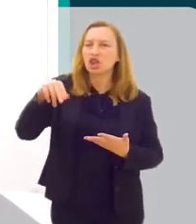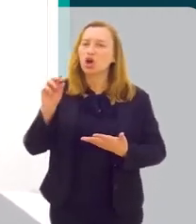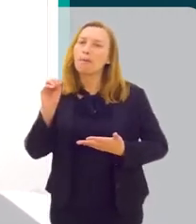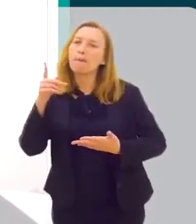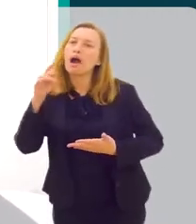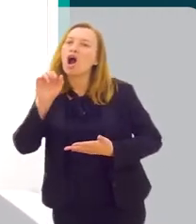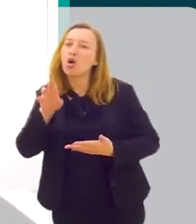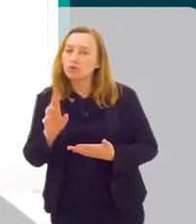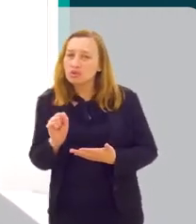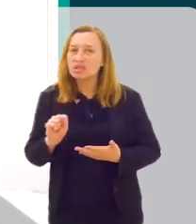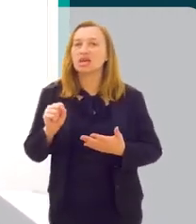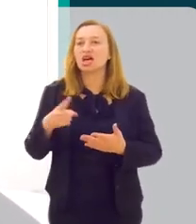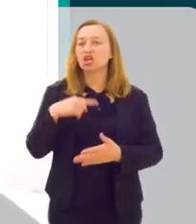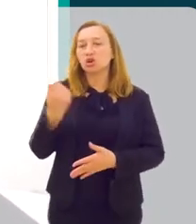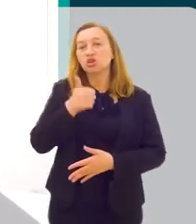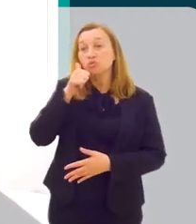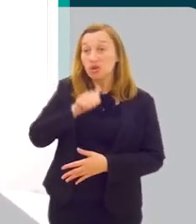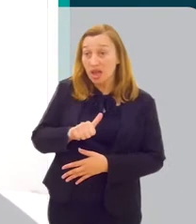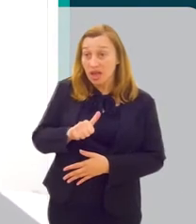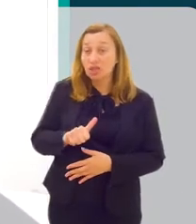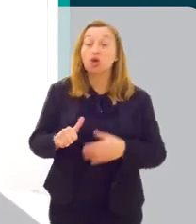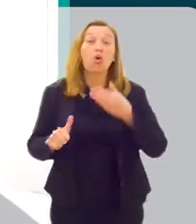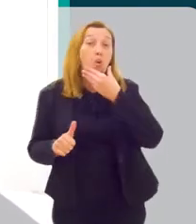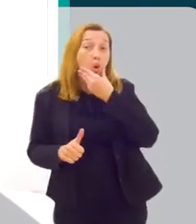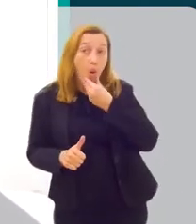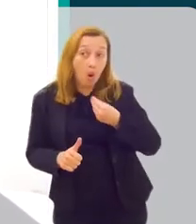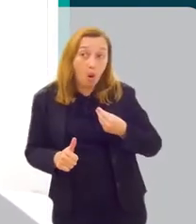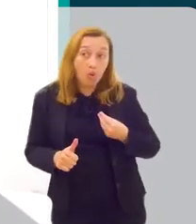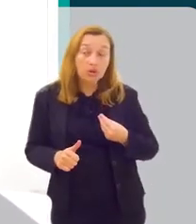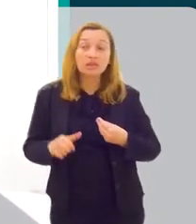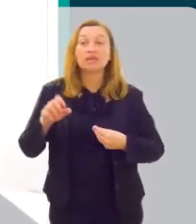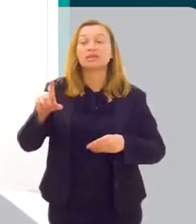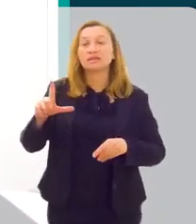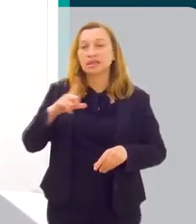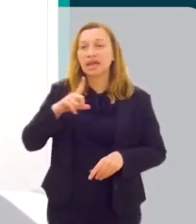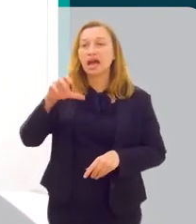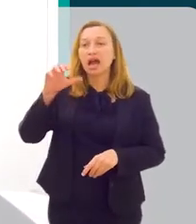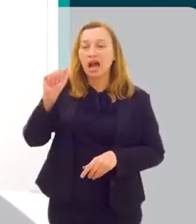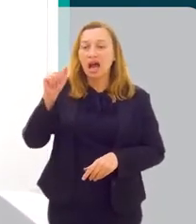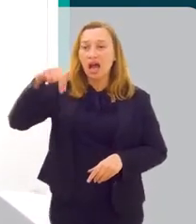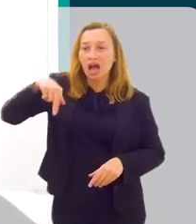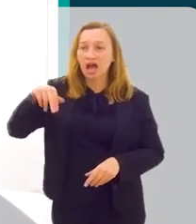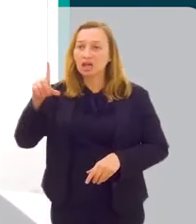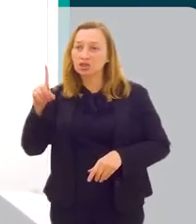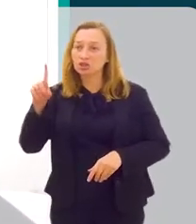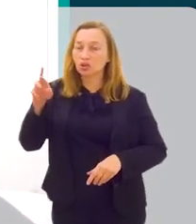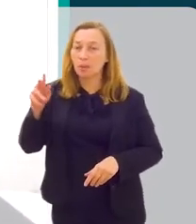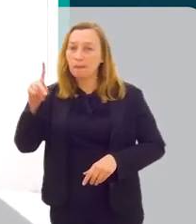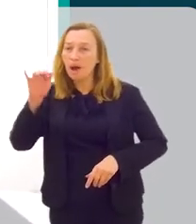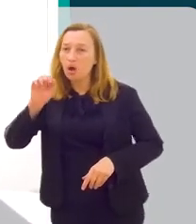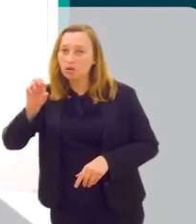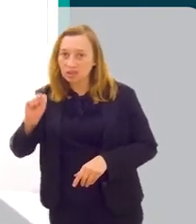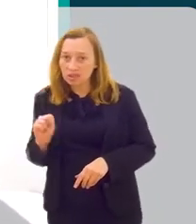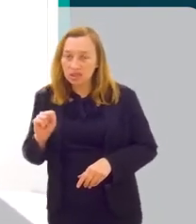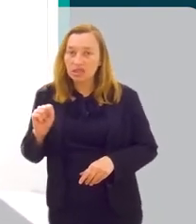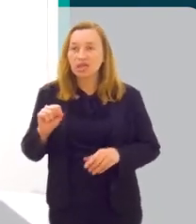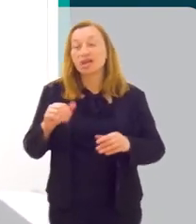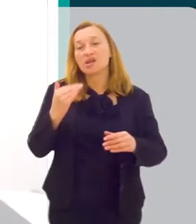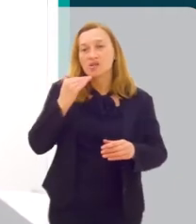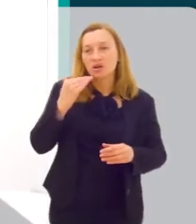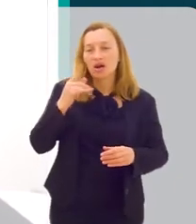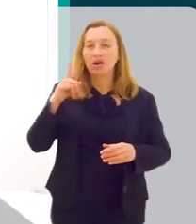menopausa, né? Nós, mulheres, entramos na menopausa. Os homens têm a andropausa, que é essa disfunção